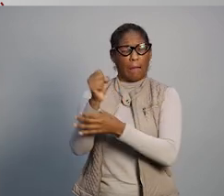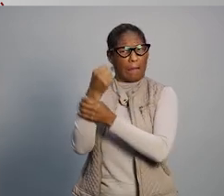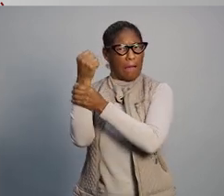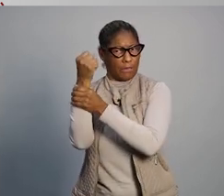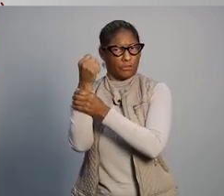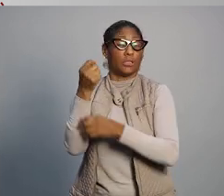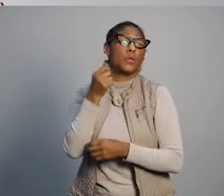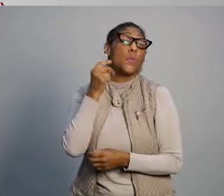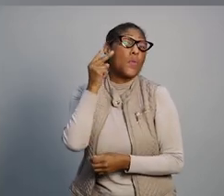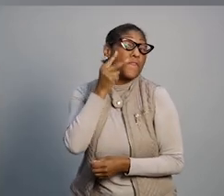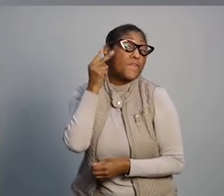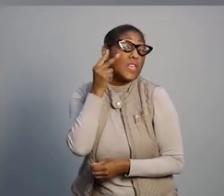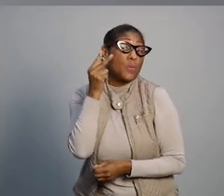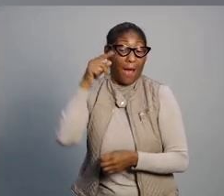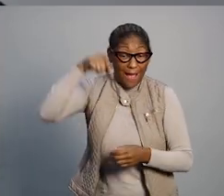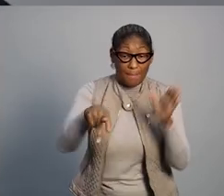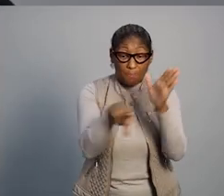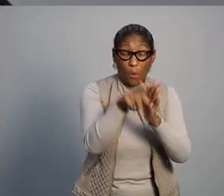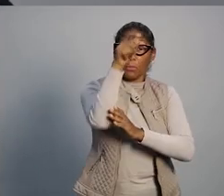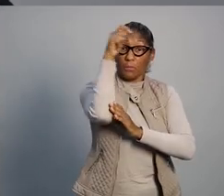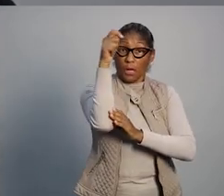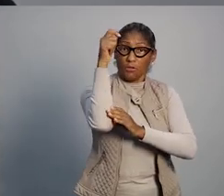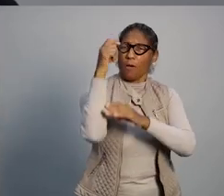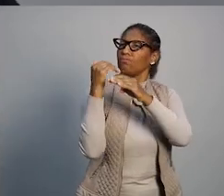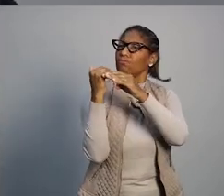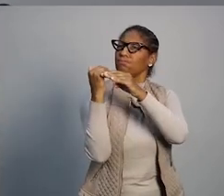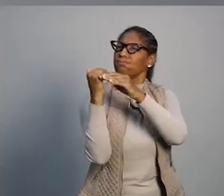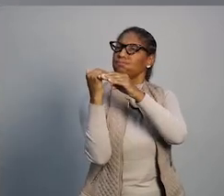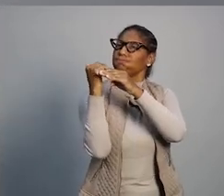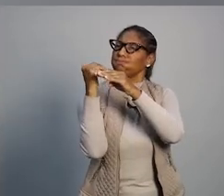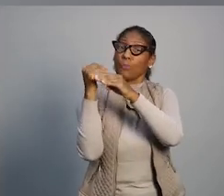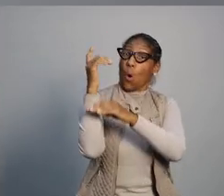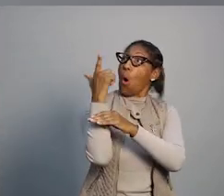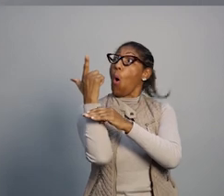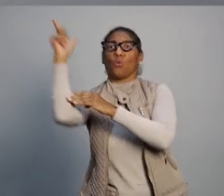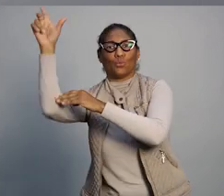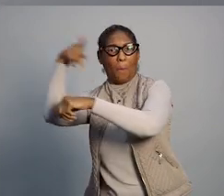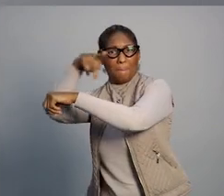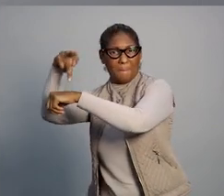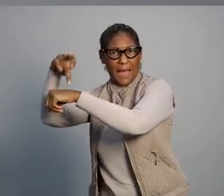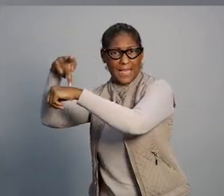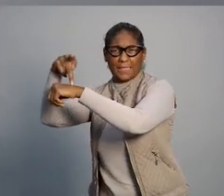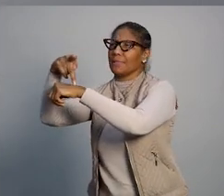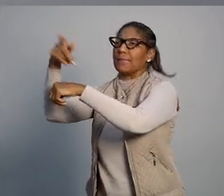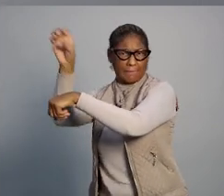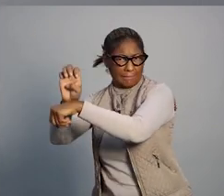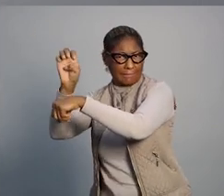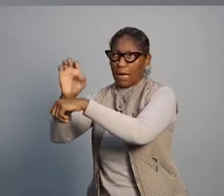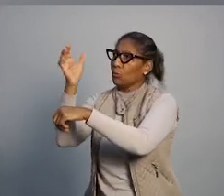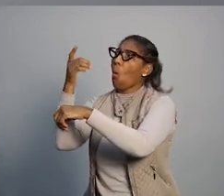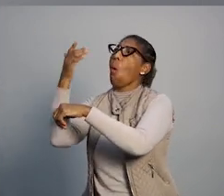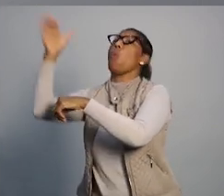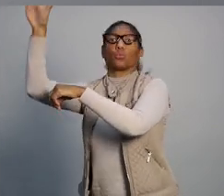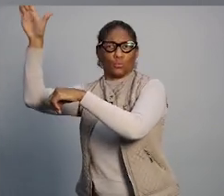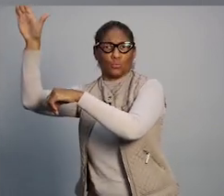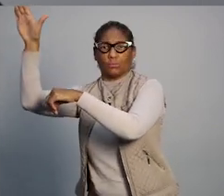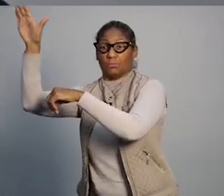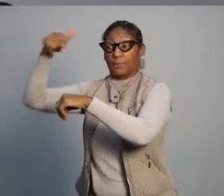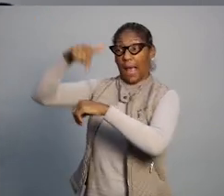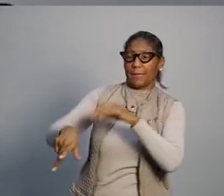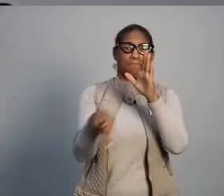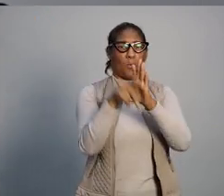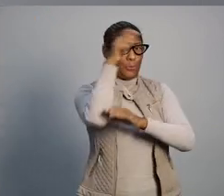vinho, por exemplo, o governo vai garantir benefícios para que o vinho gaúcho mantenha a competitividade no mercado local